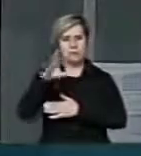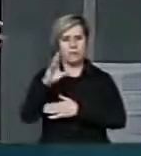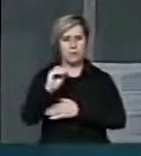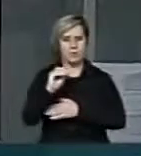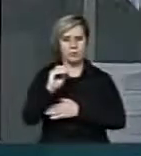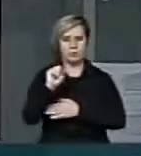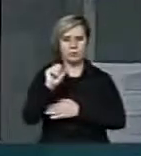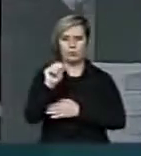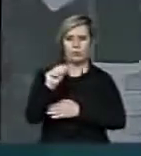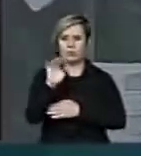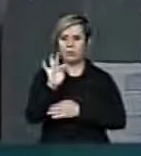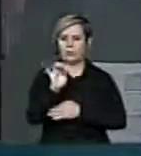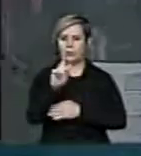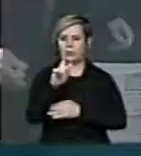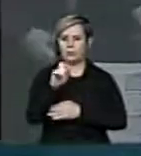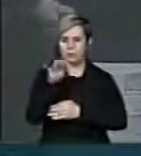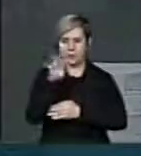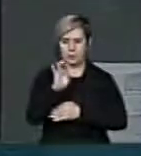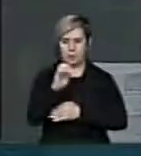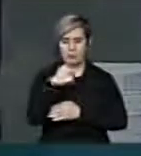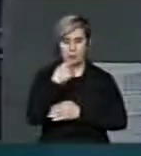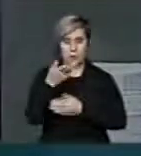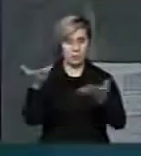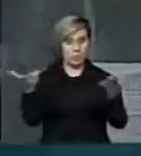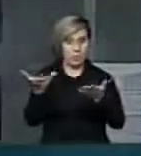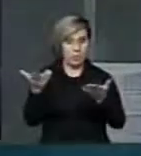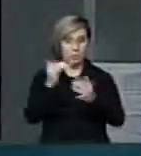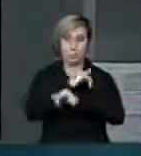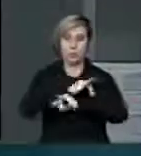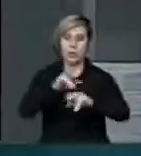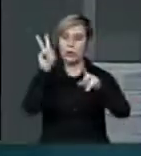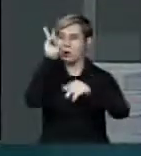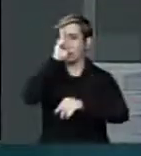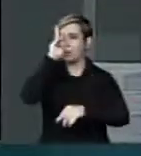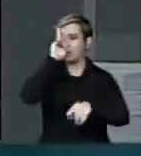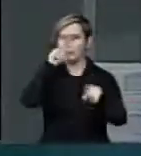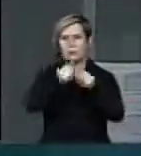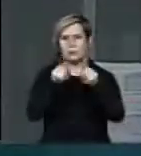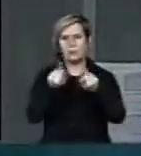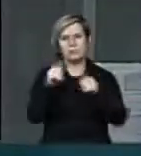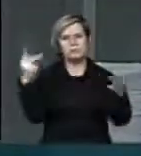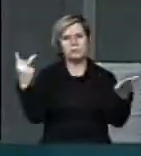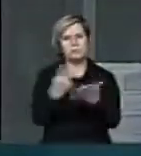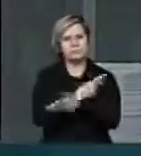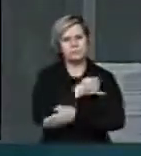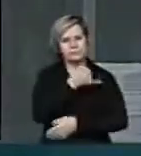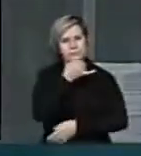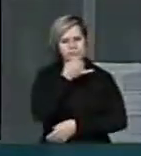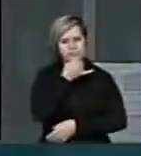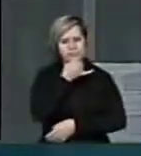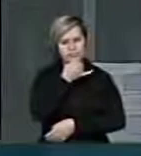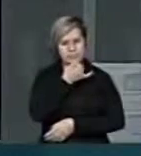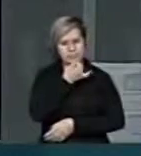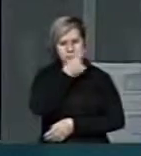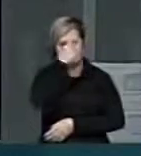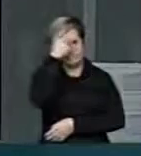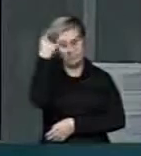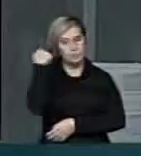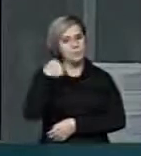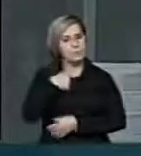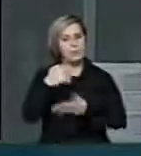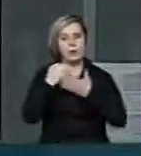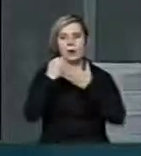Eu quero, nesse momento, além de lembrar esse lamentável acidente, de ser solidário